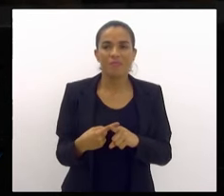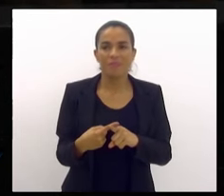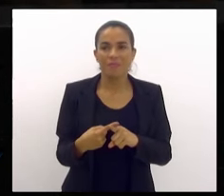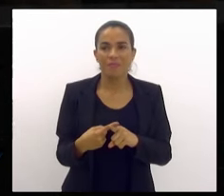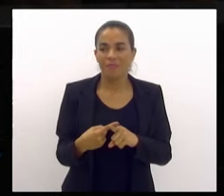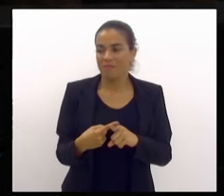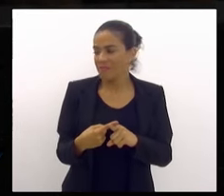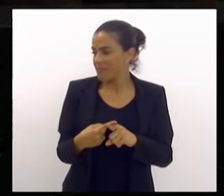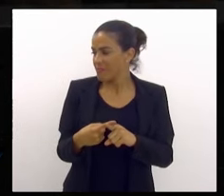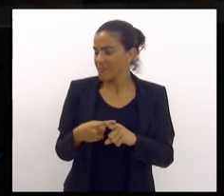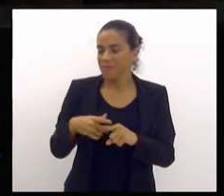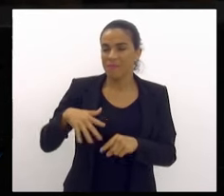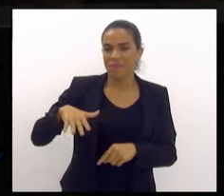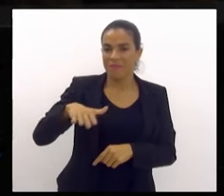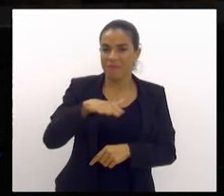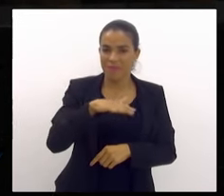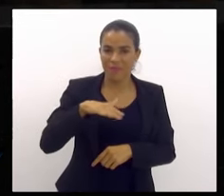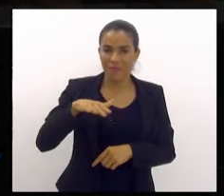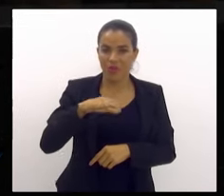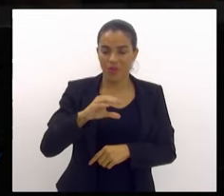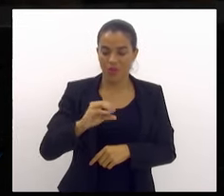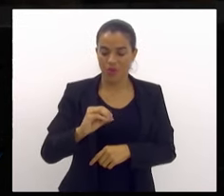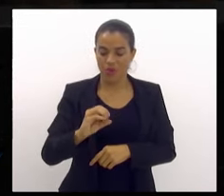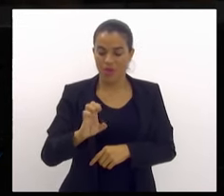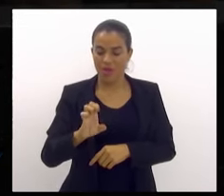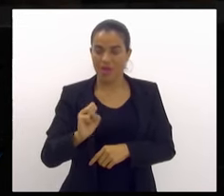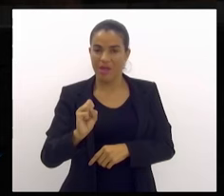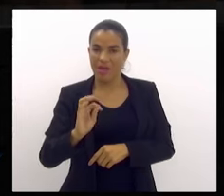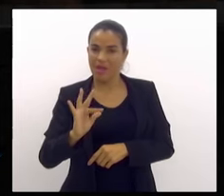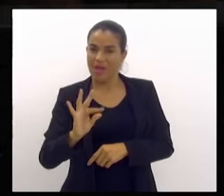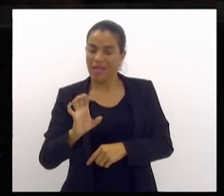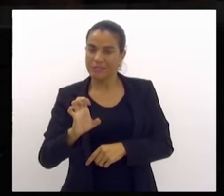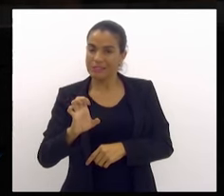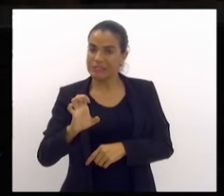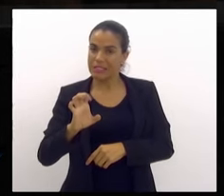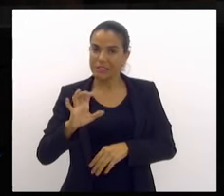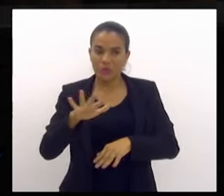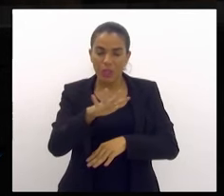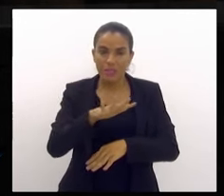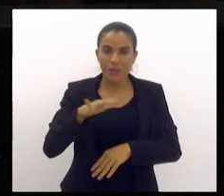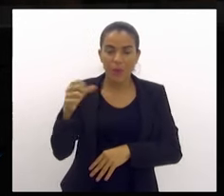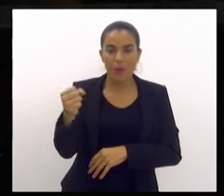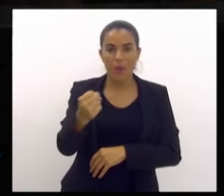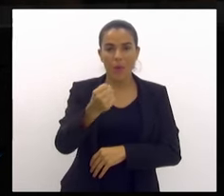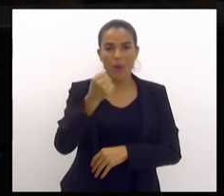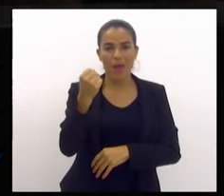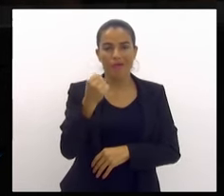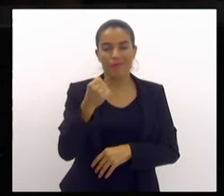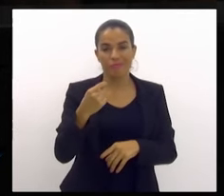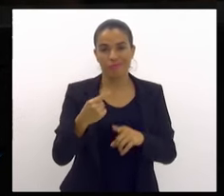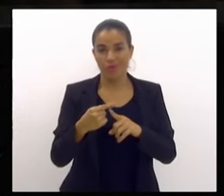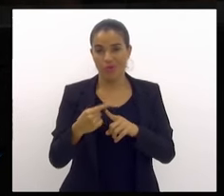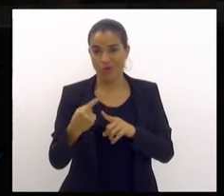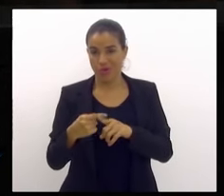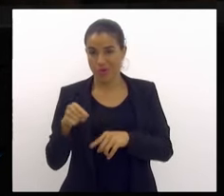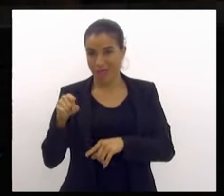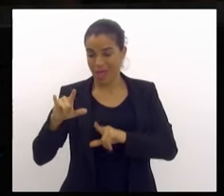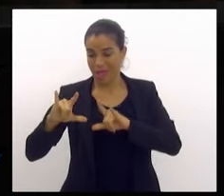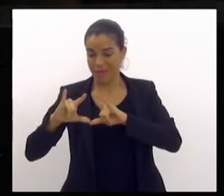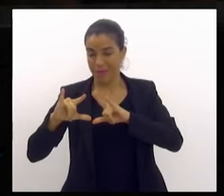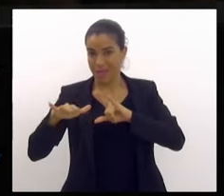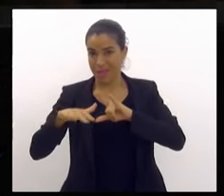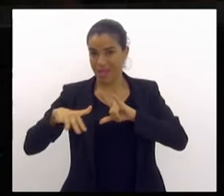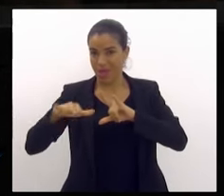na Zona Oeste essa questão está tão gritante? porque se uniu a milícia da Zona